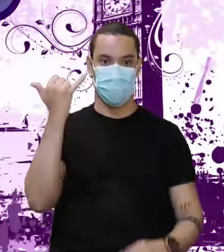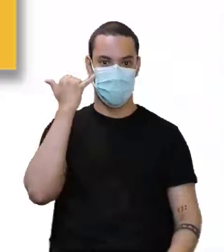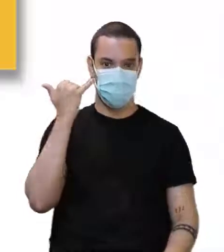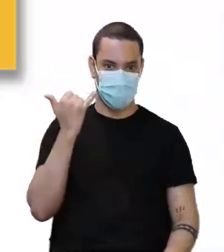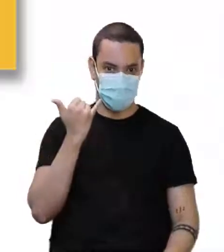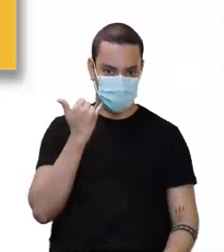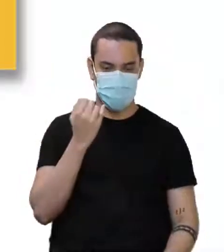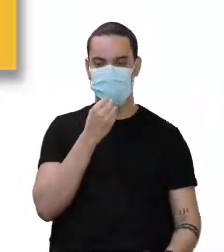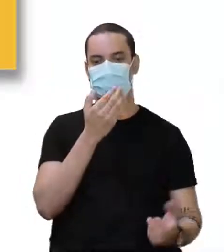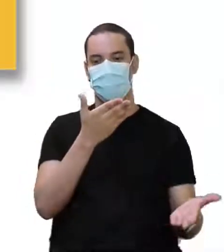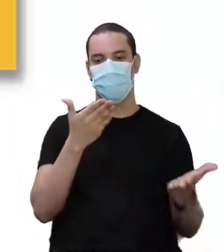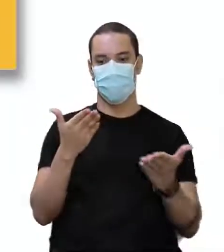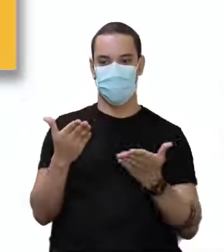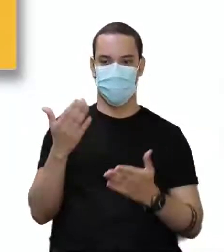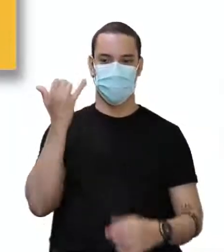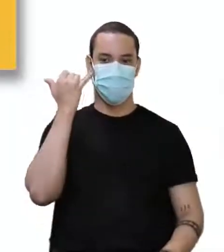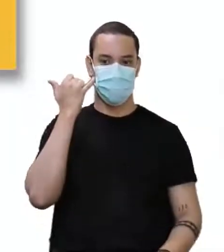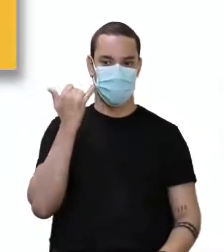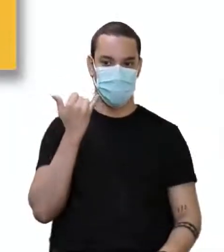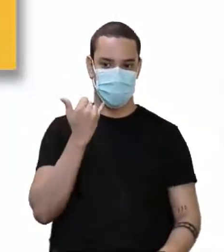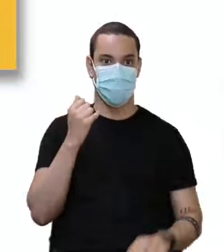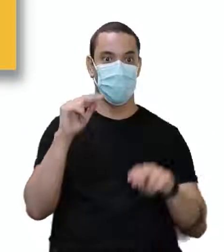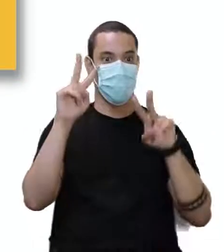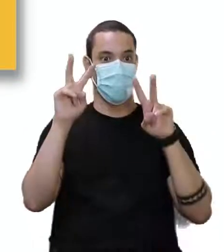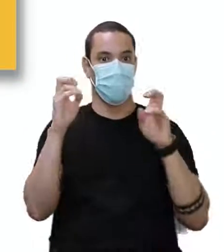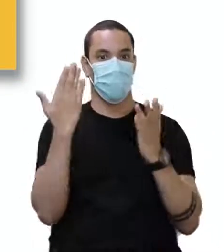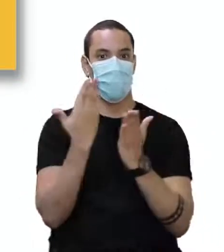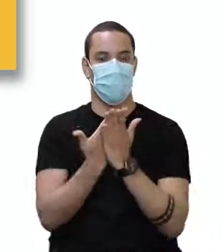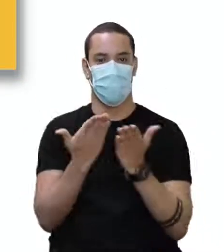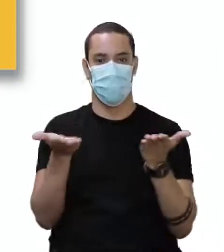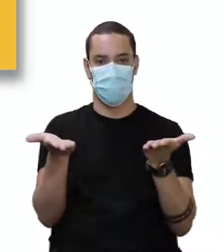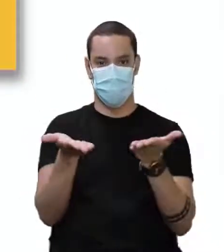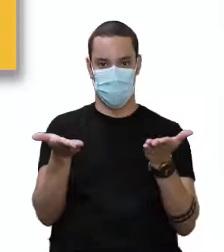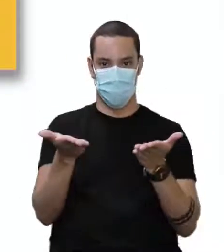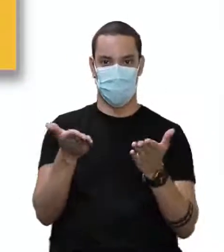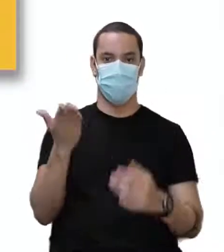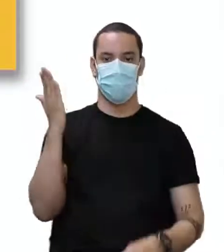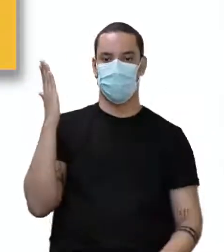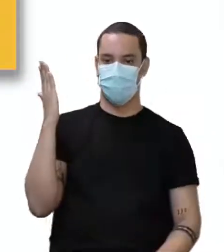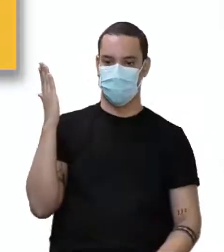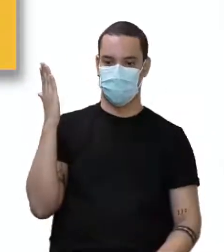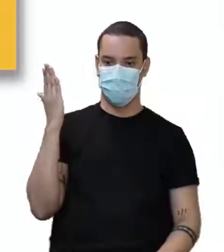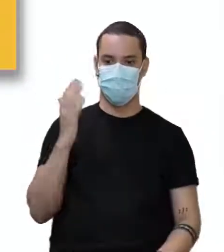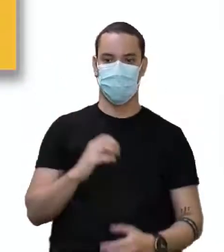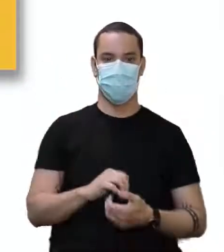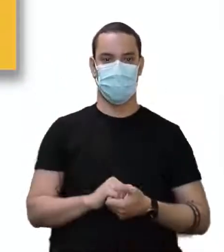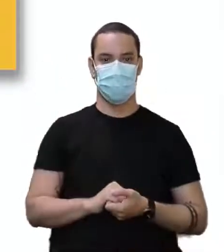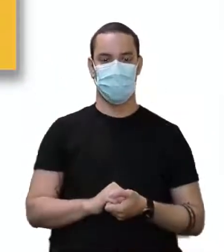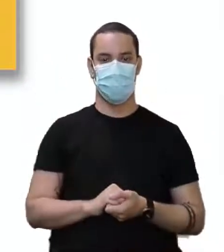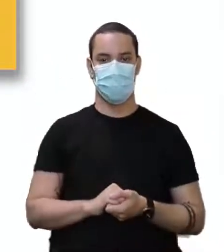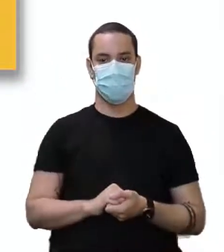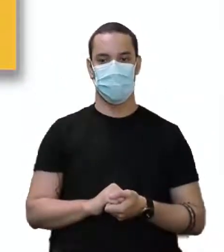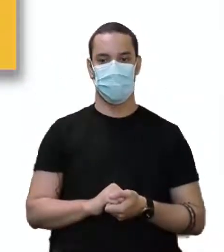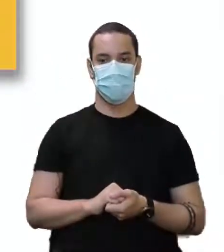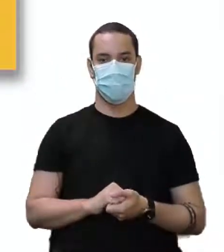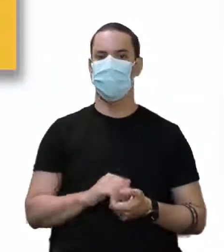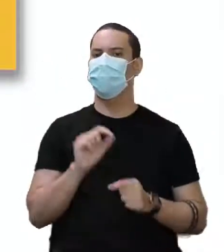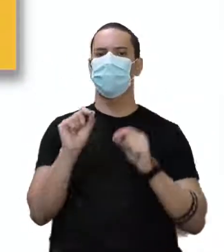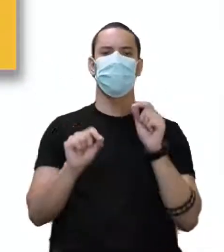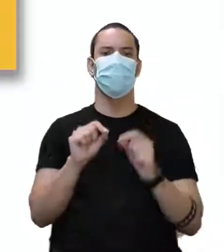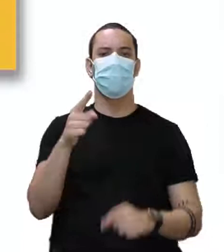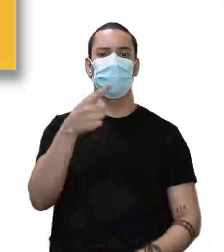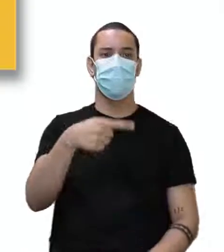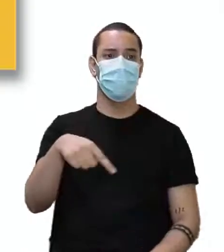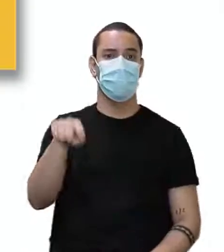Welcome, Vitor. E o título da aula de hoje é What were you doing? What were you doing? O que você